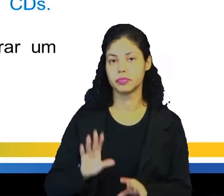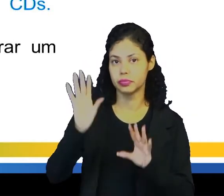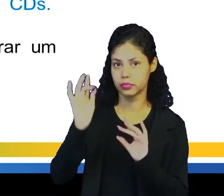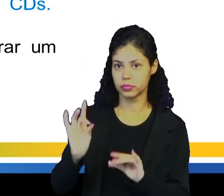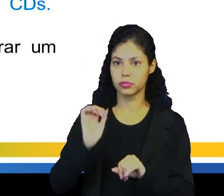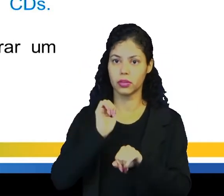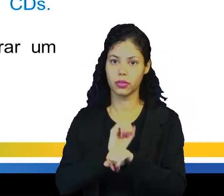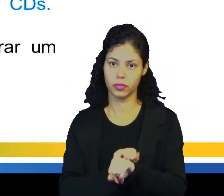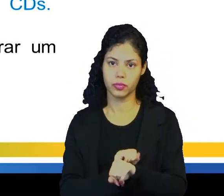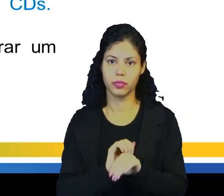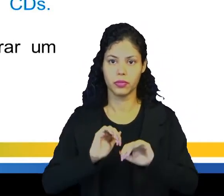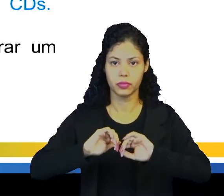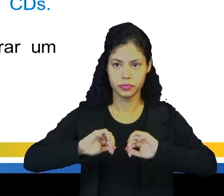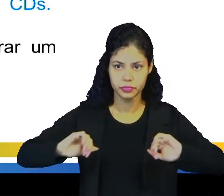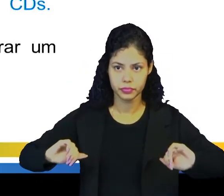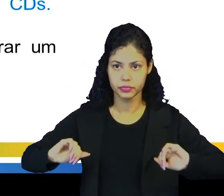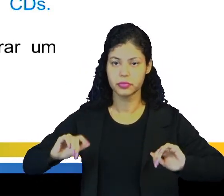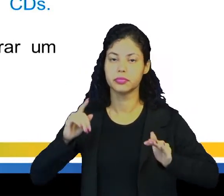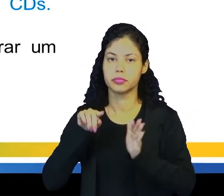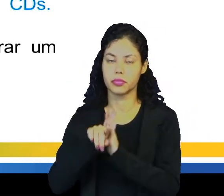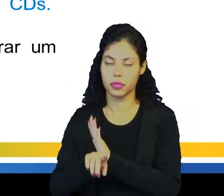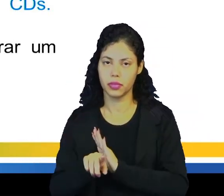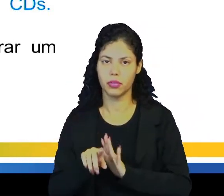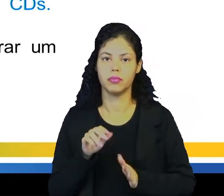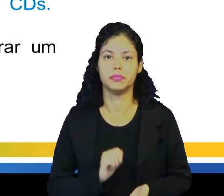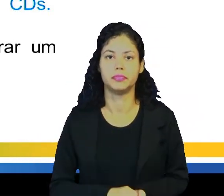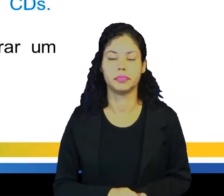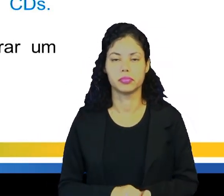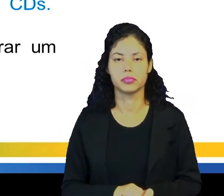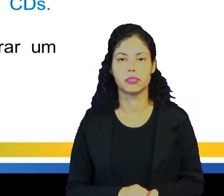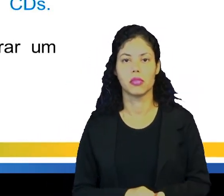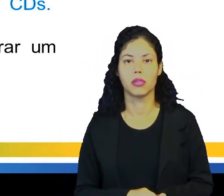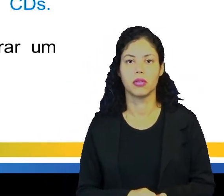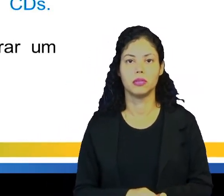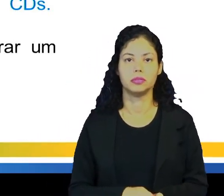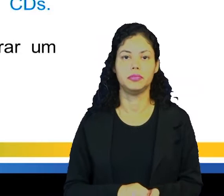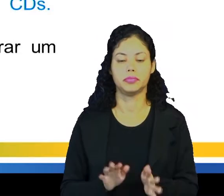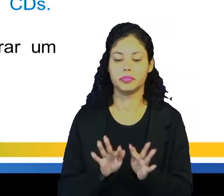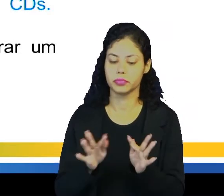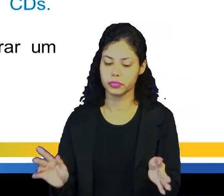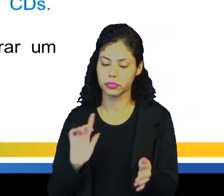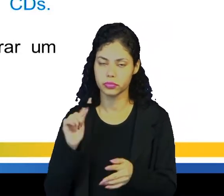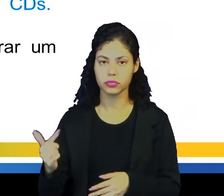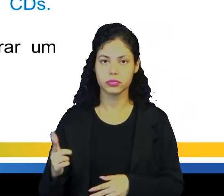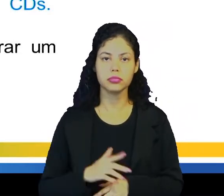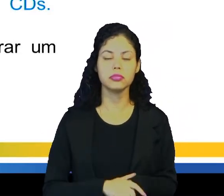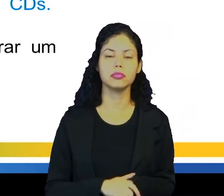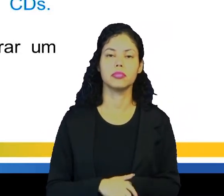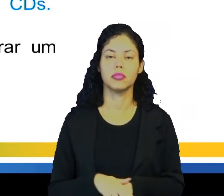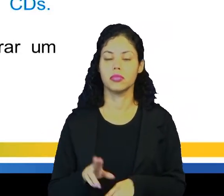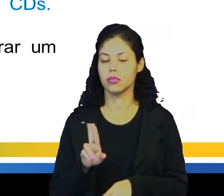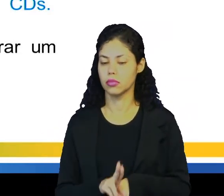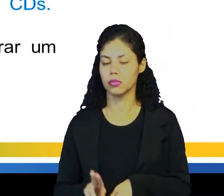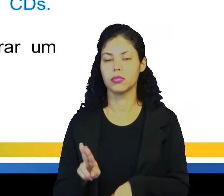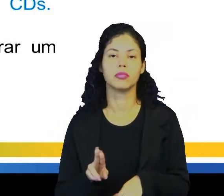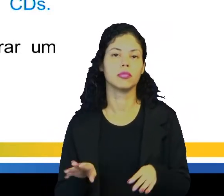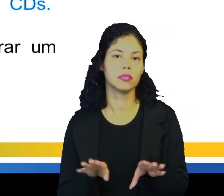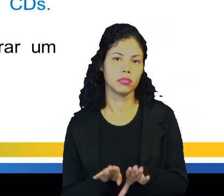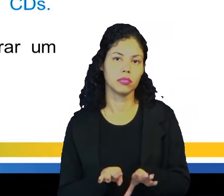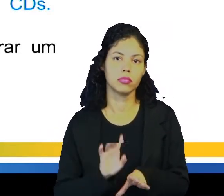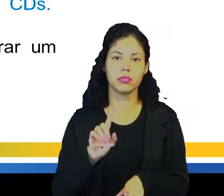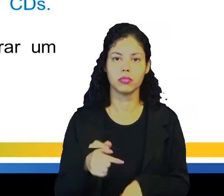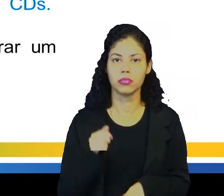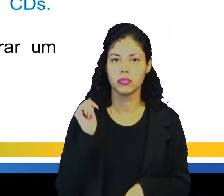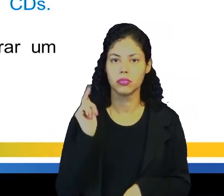aquela pausa, né, separar uma pergunta do resto da frase, nós também iremos utilizar a